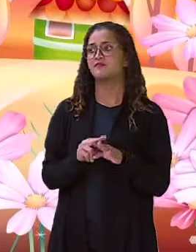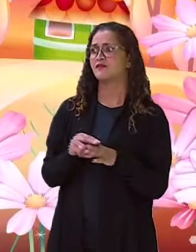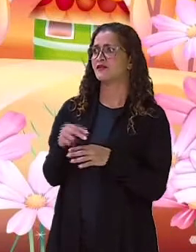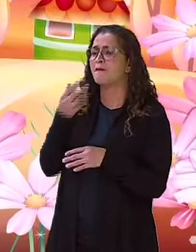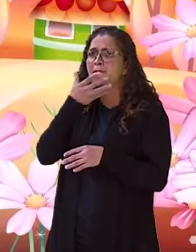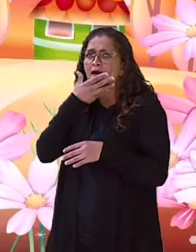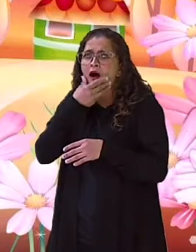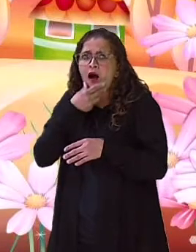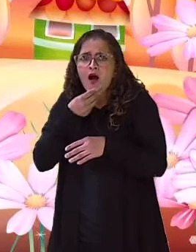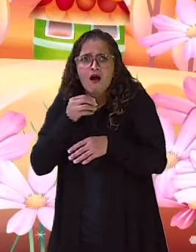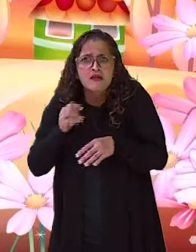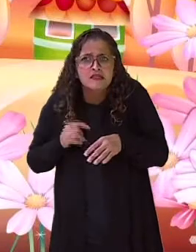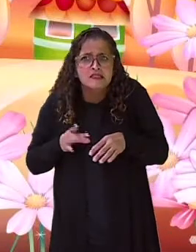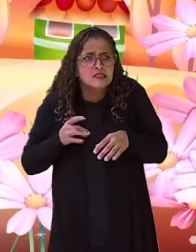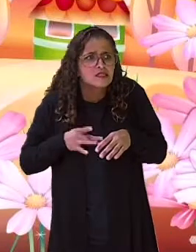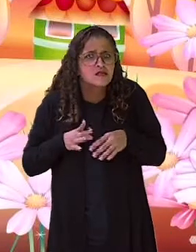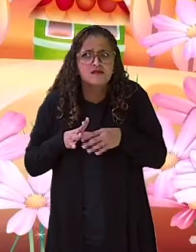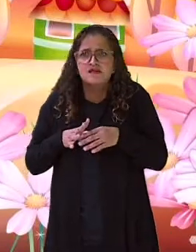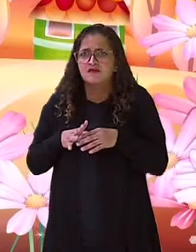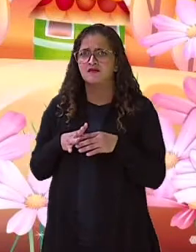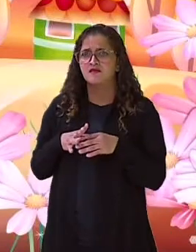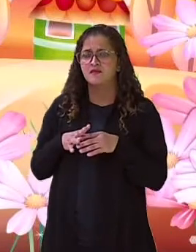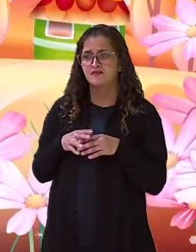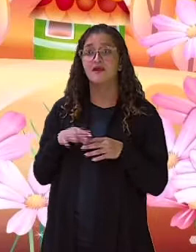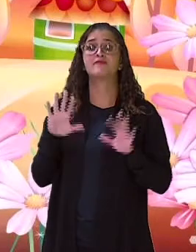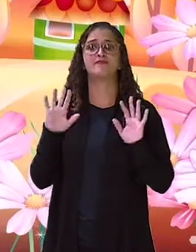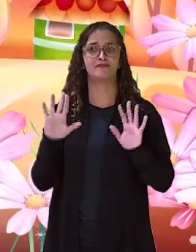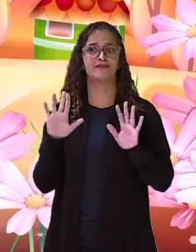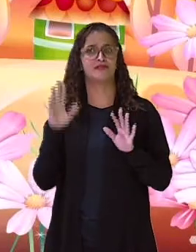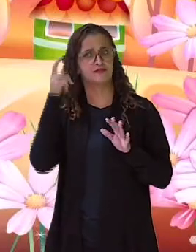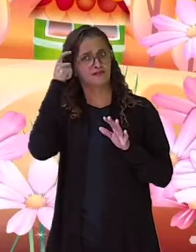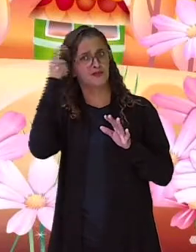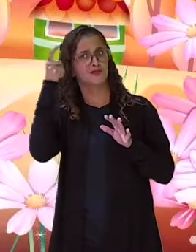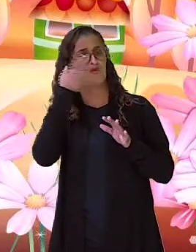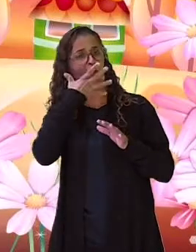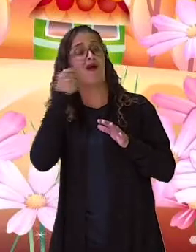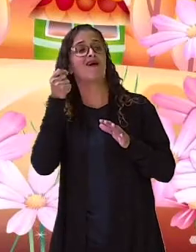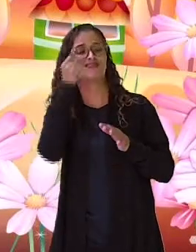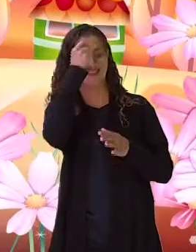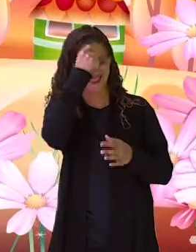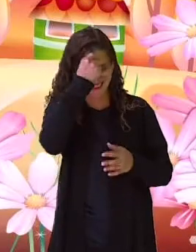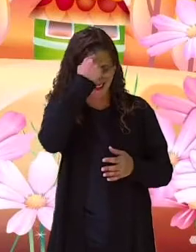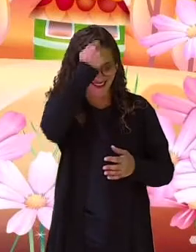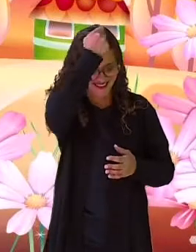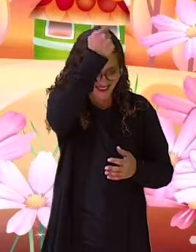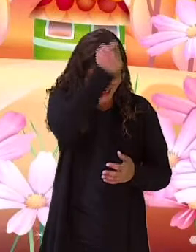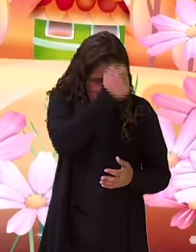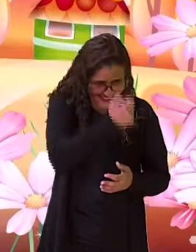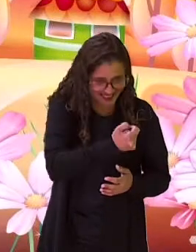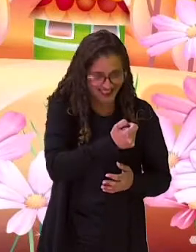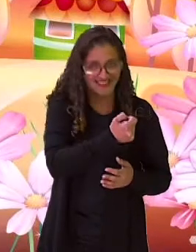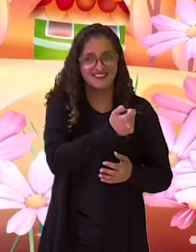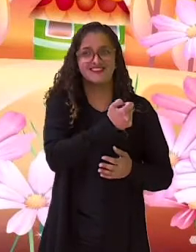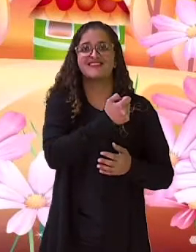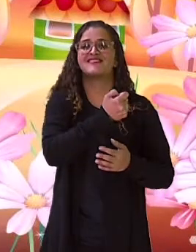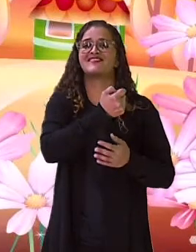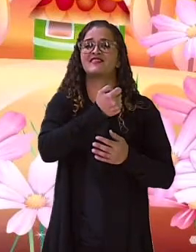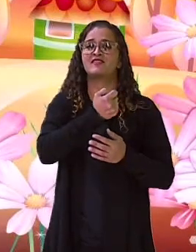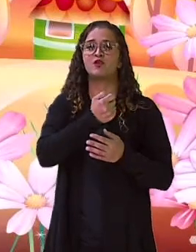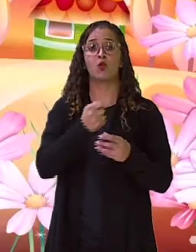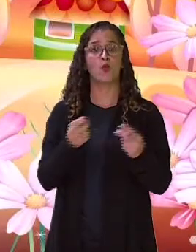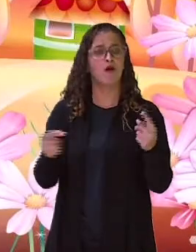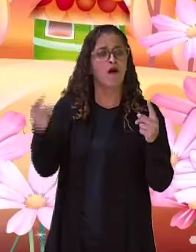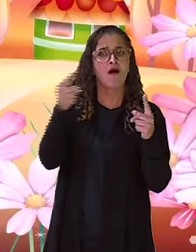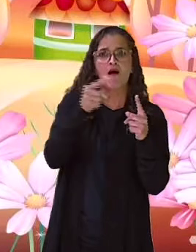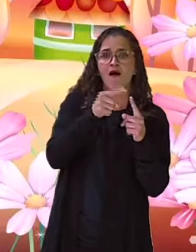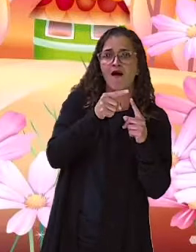que fazer, o homem achou melhor tirar o chapéu e cumprimentar as recém-chegadas. Uma delas